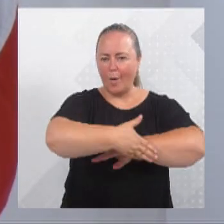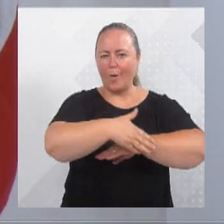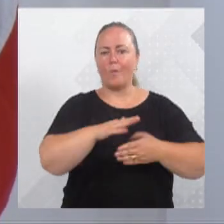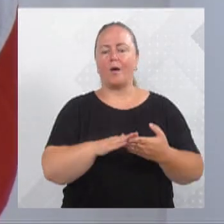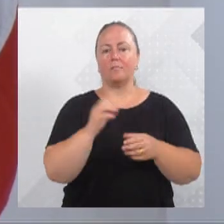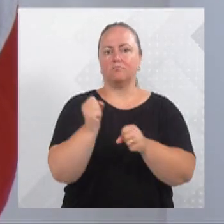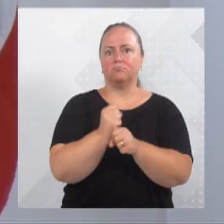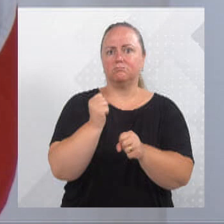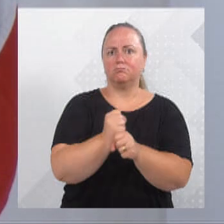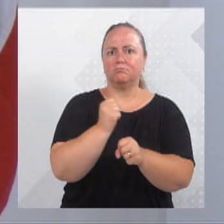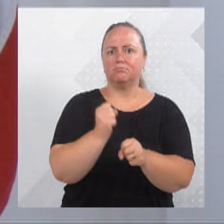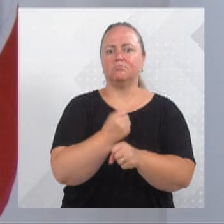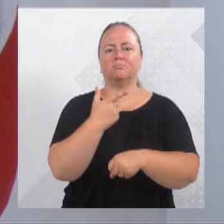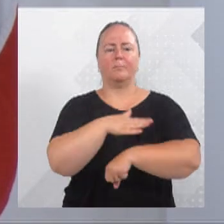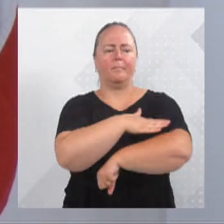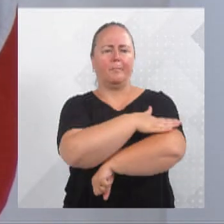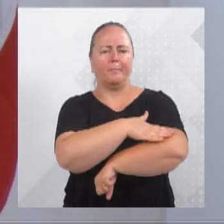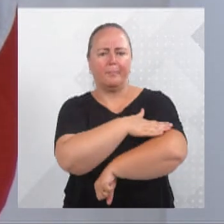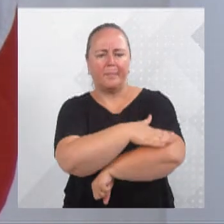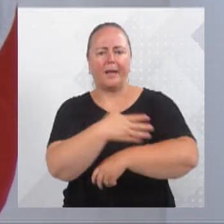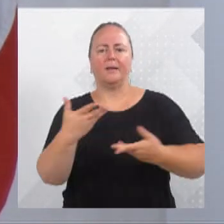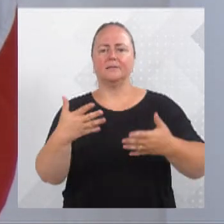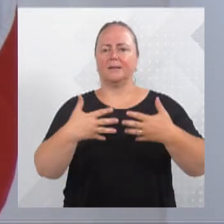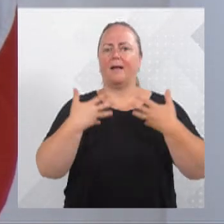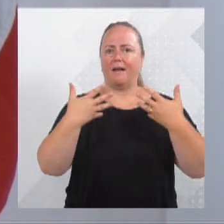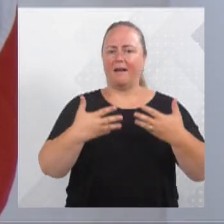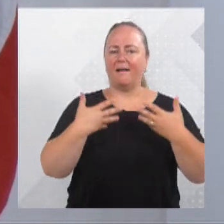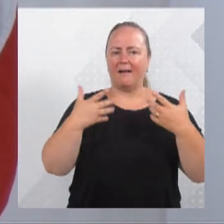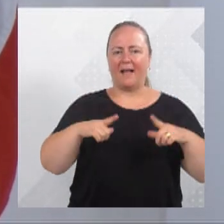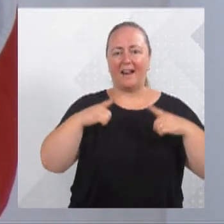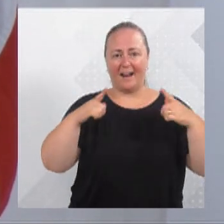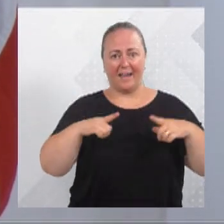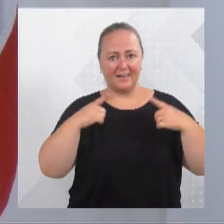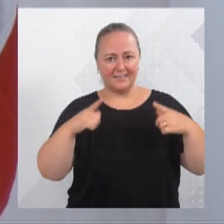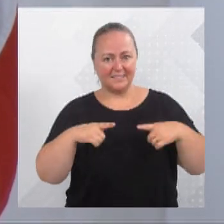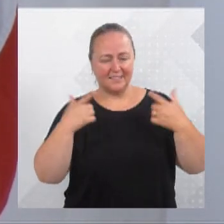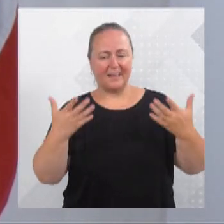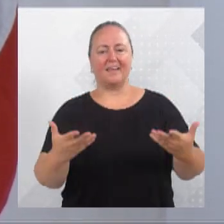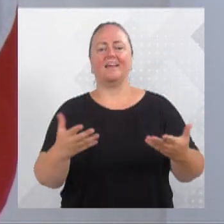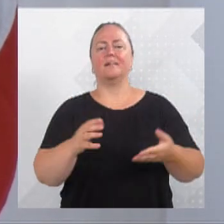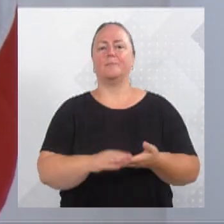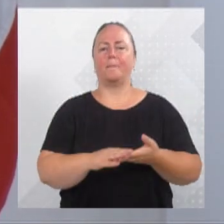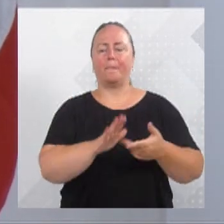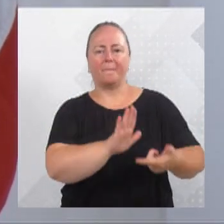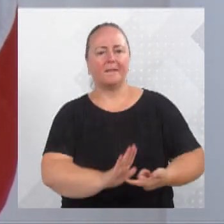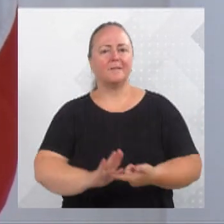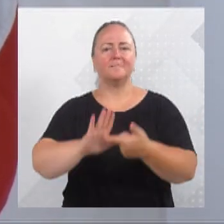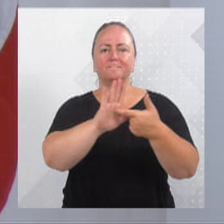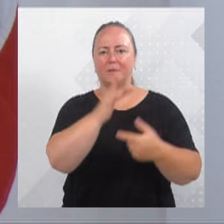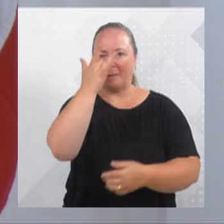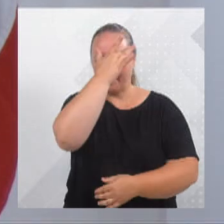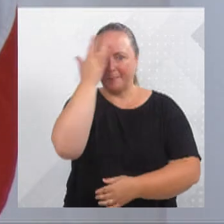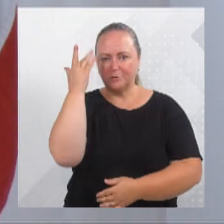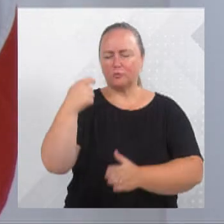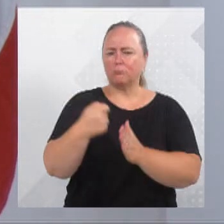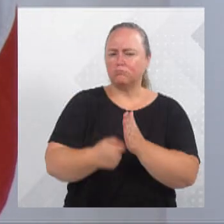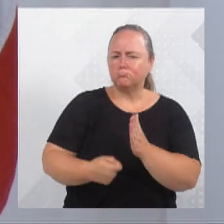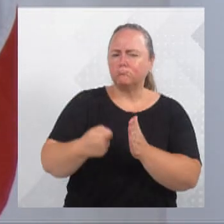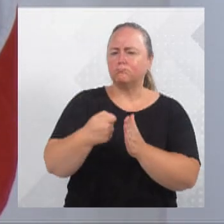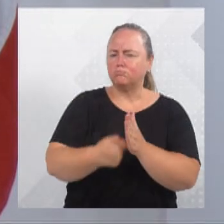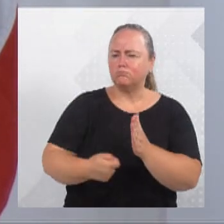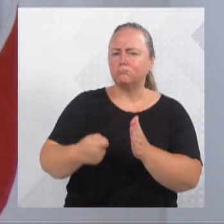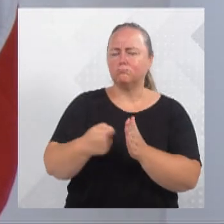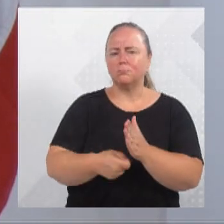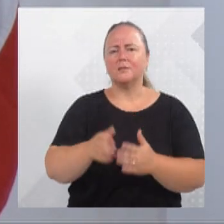construção de praças, áreas de lazer, ou seja, levando para as pessoas aquilo que elas têm reivindicado há muito